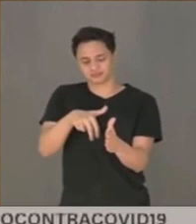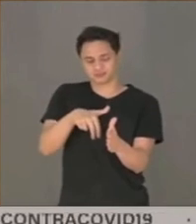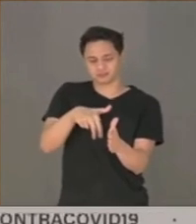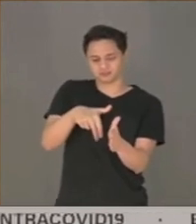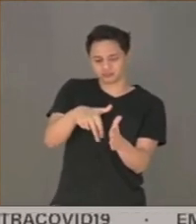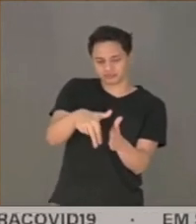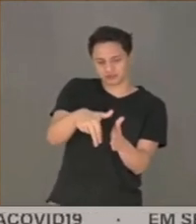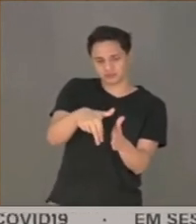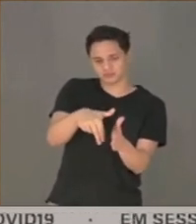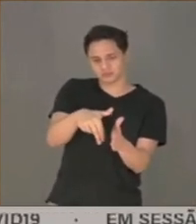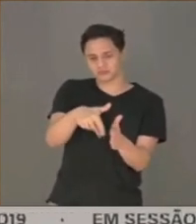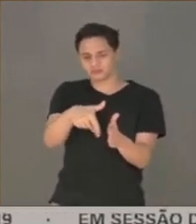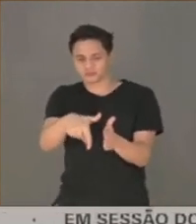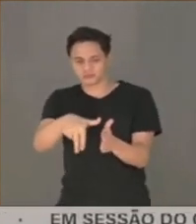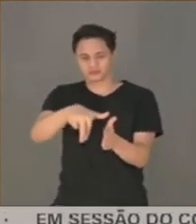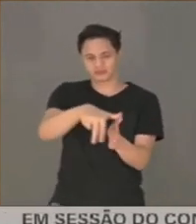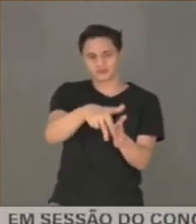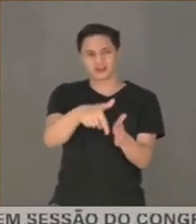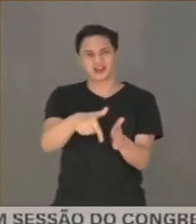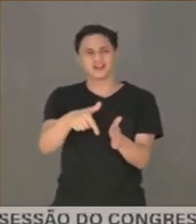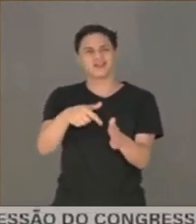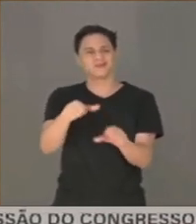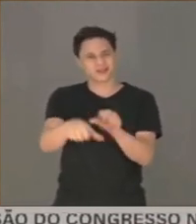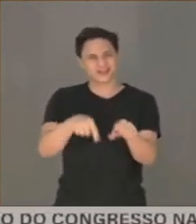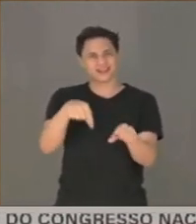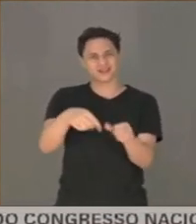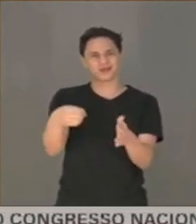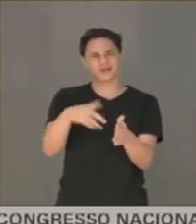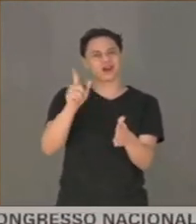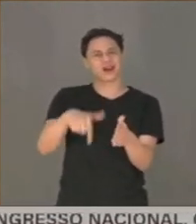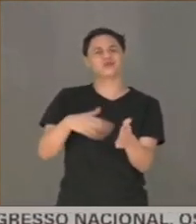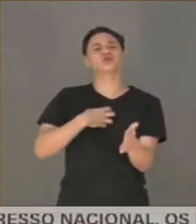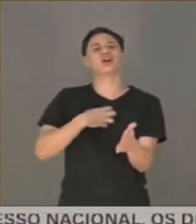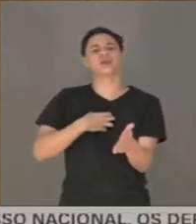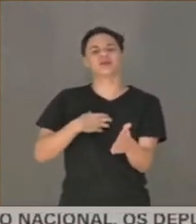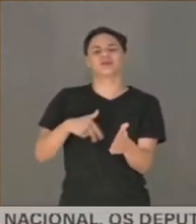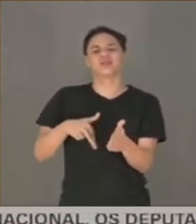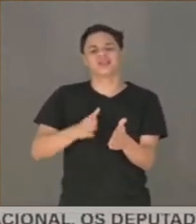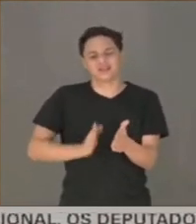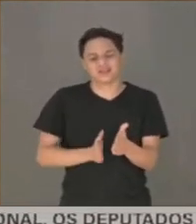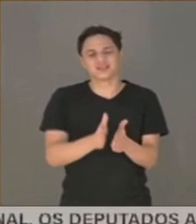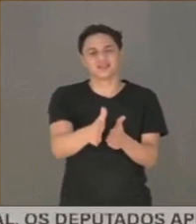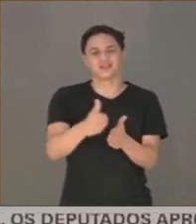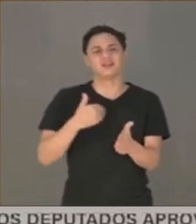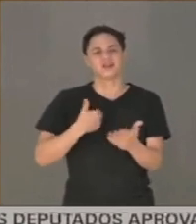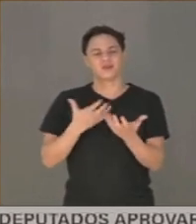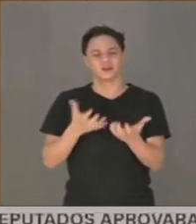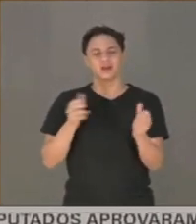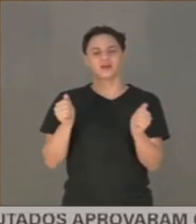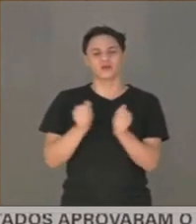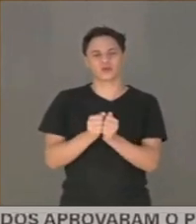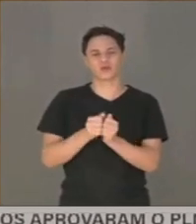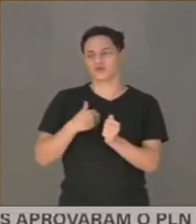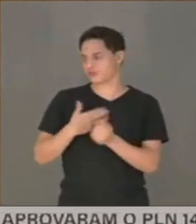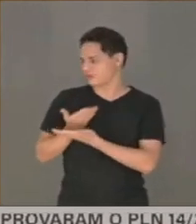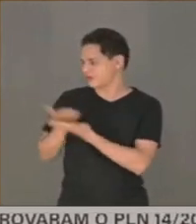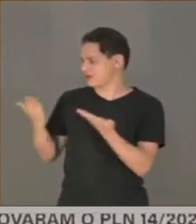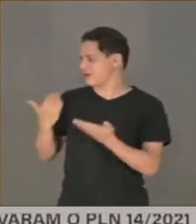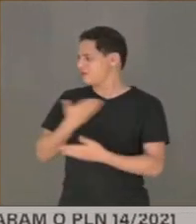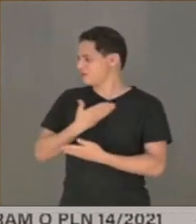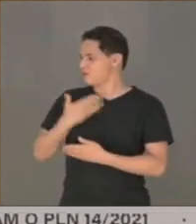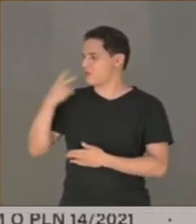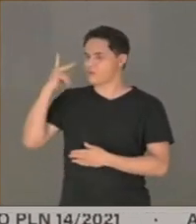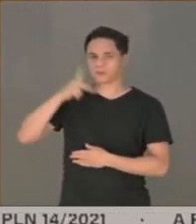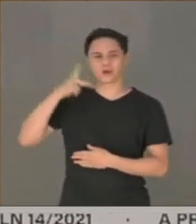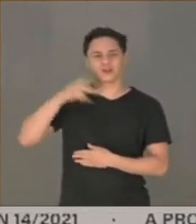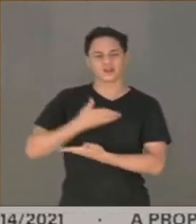novo de caminhar que eu quero sempre estar aqui, dentro do Senado, implementando, junto com os meus pares, para construir aquele Brasil